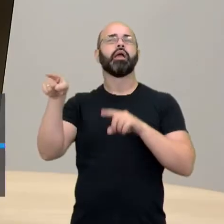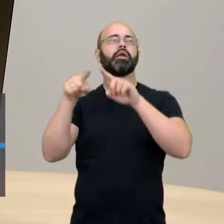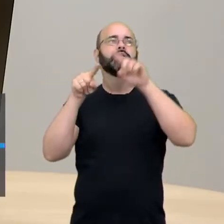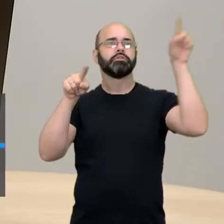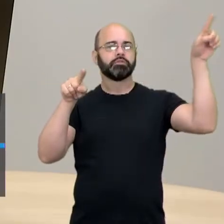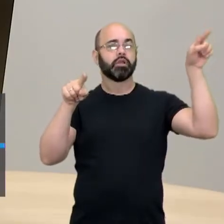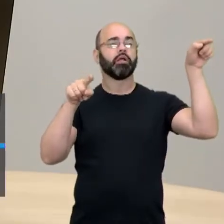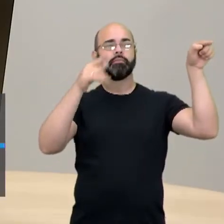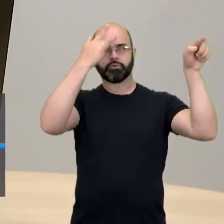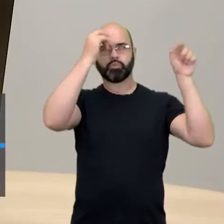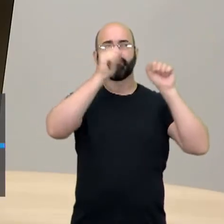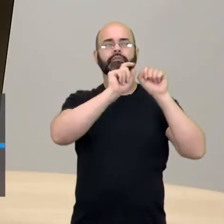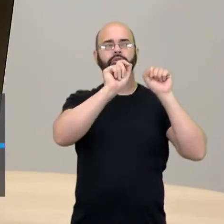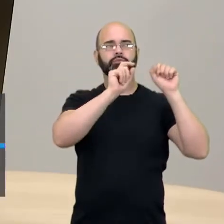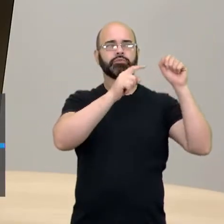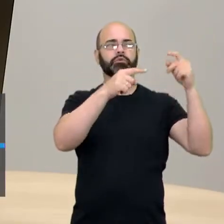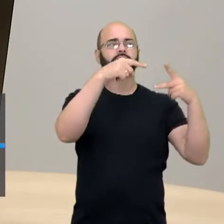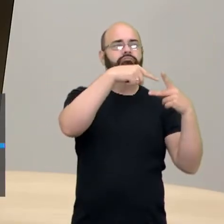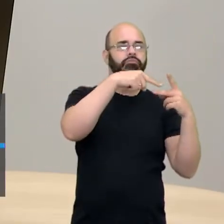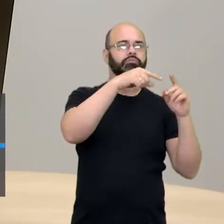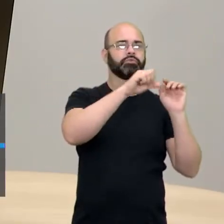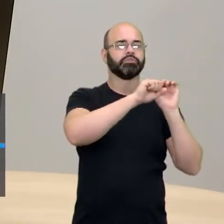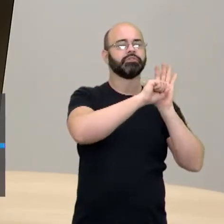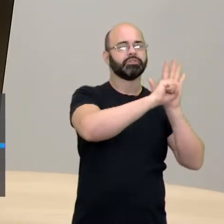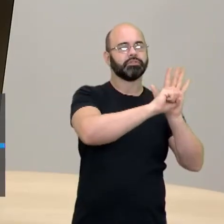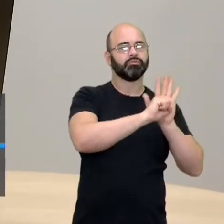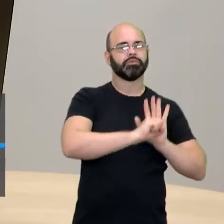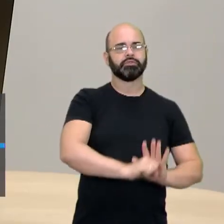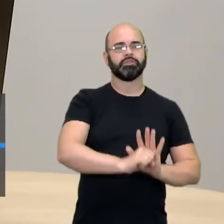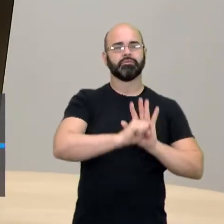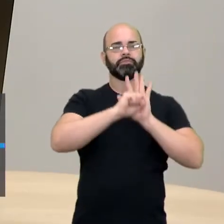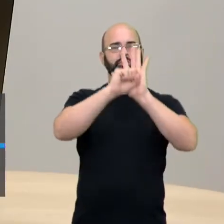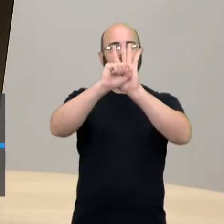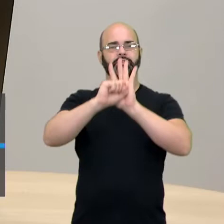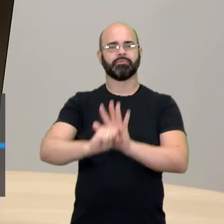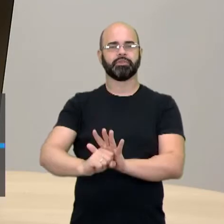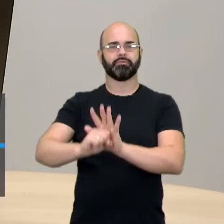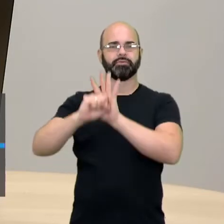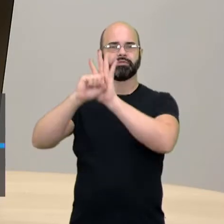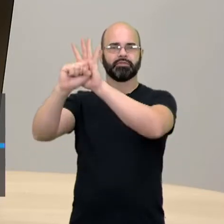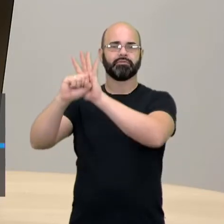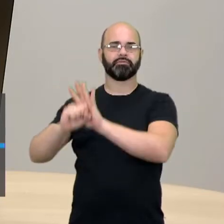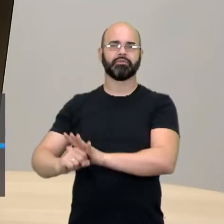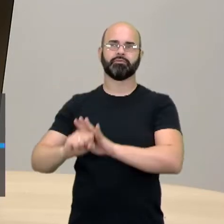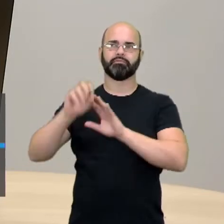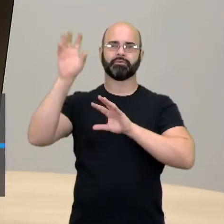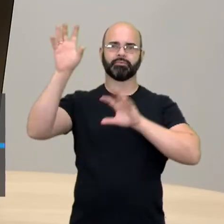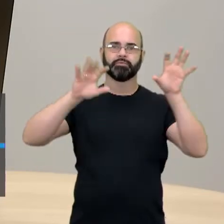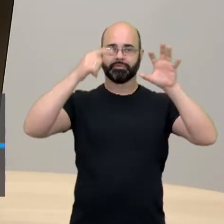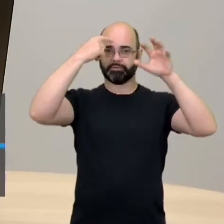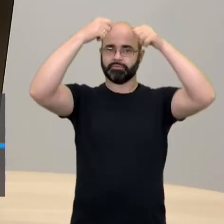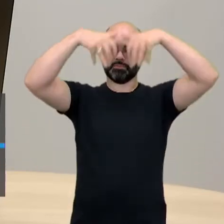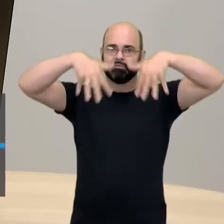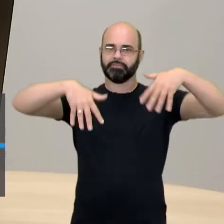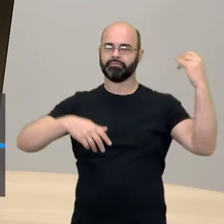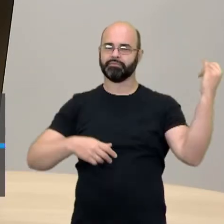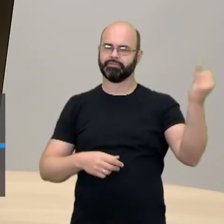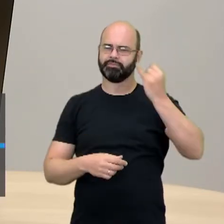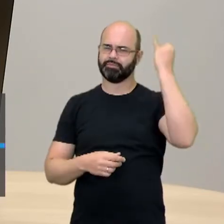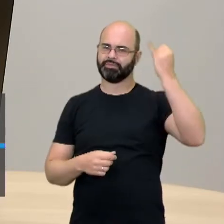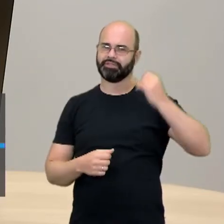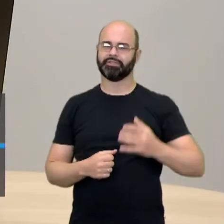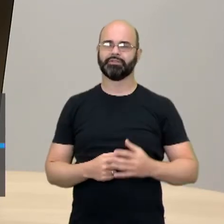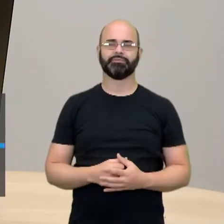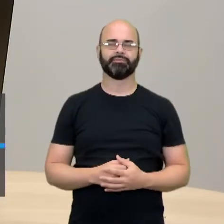fez isso, põe um outro símbolozinho, né? Os conectivos são extremamente importantes num mapa mental. Mas esse momento em que